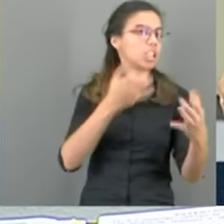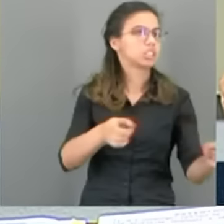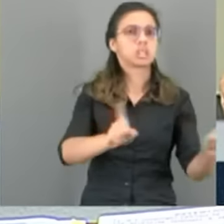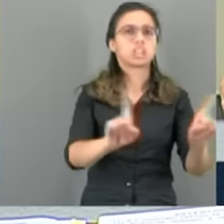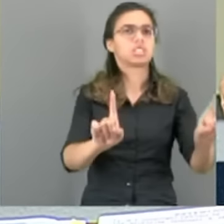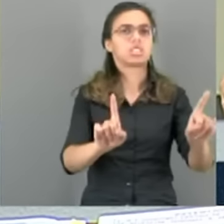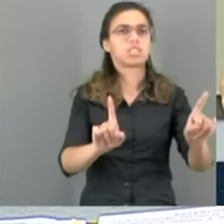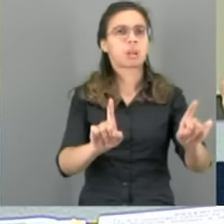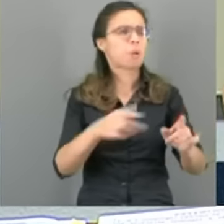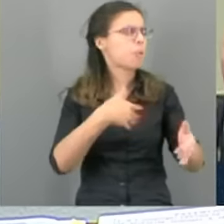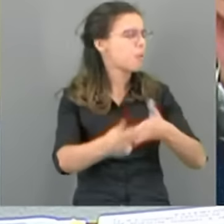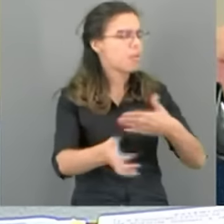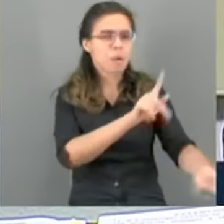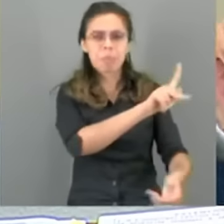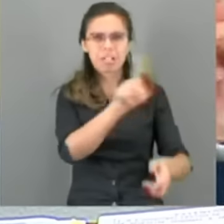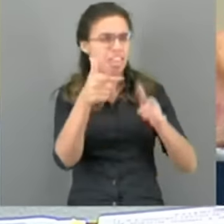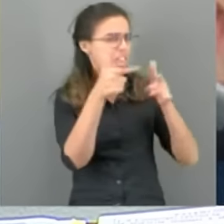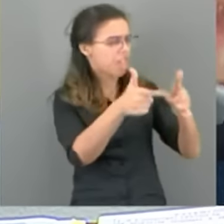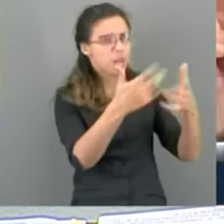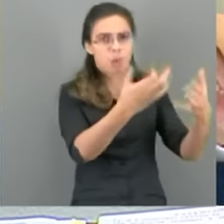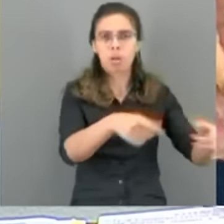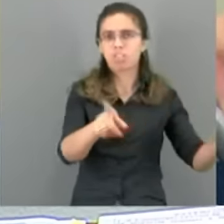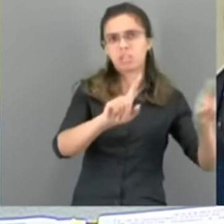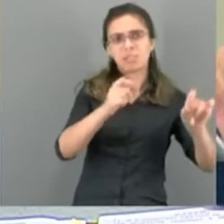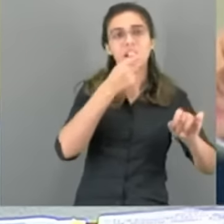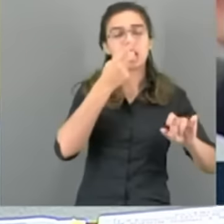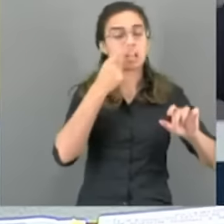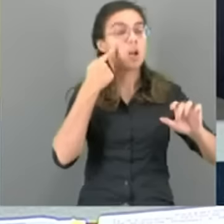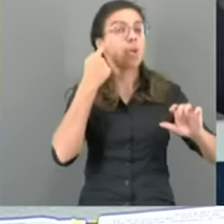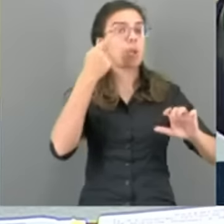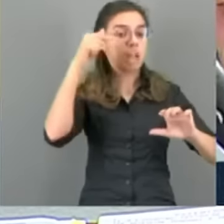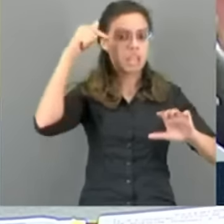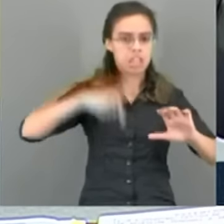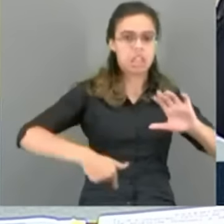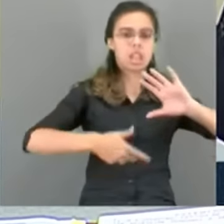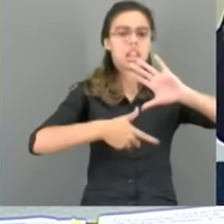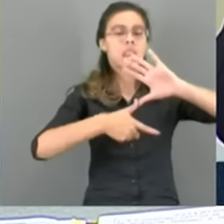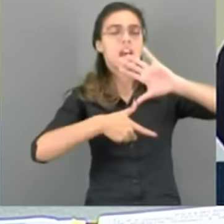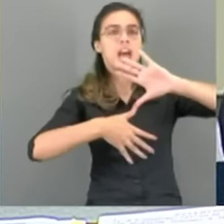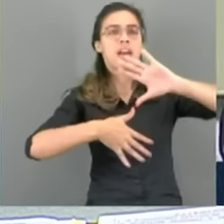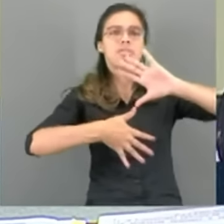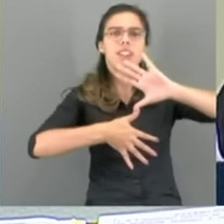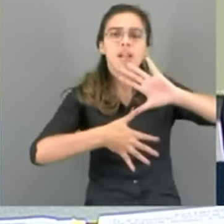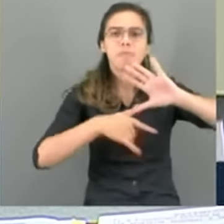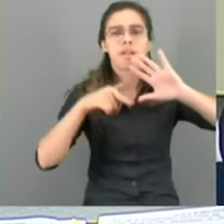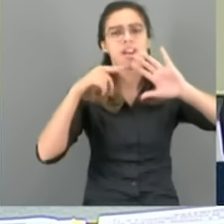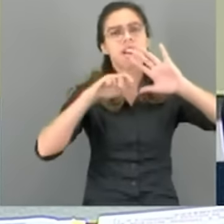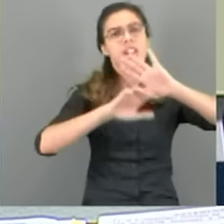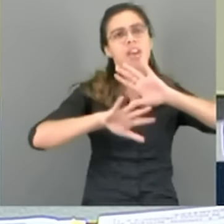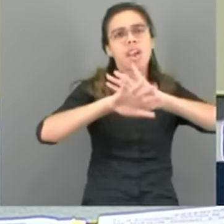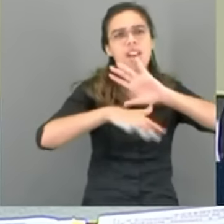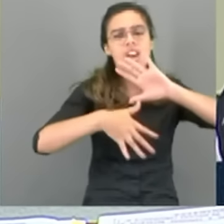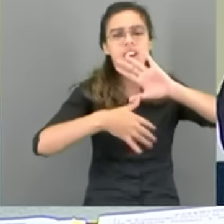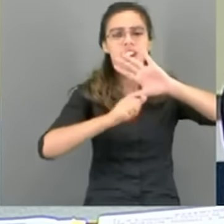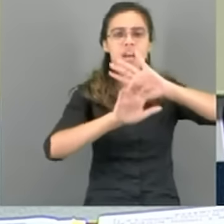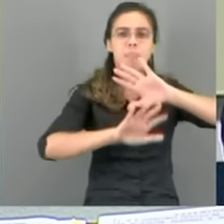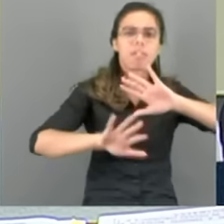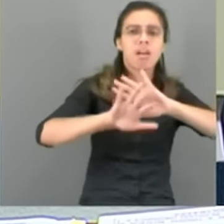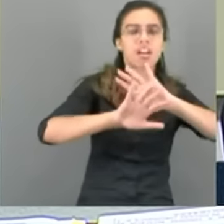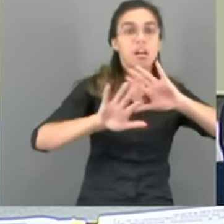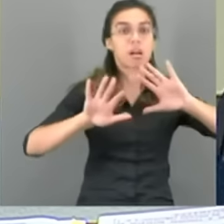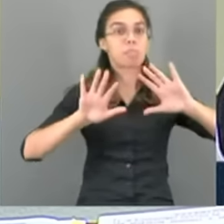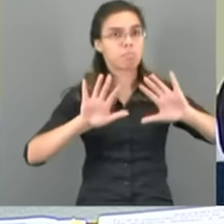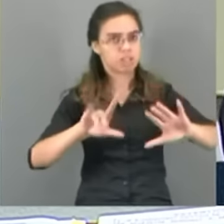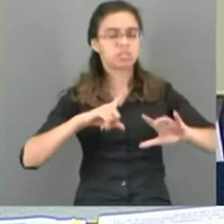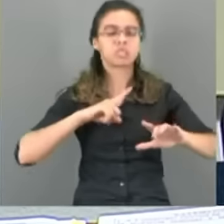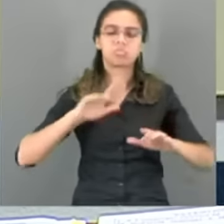permitem isso. Tanto se fala na América, na América, mas lá eles têm uma deferência toda especial aos ex